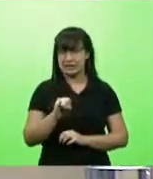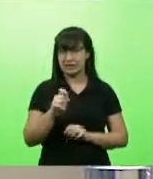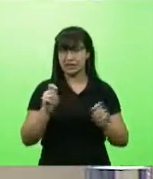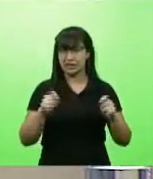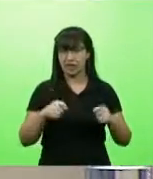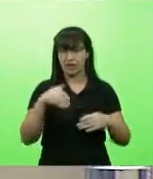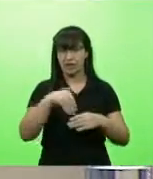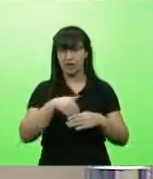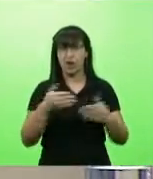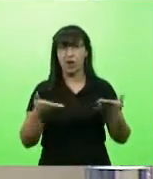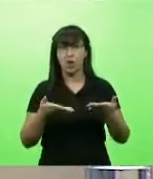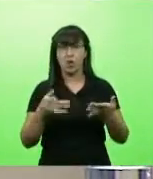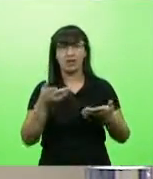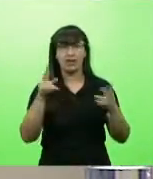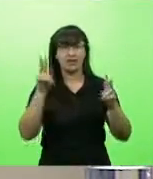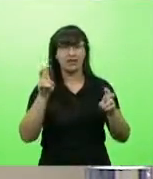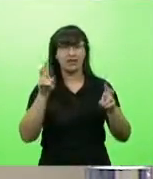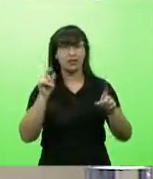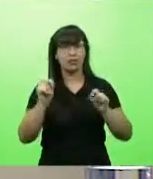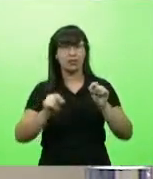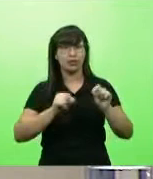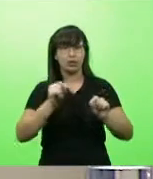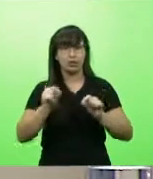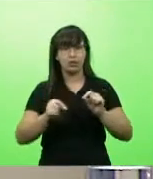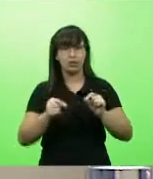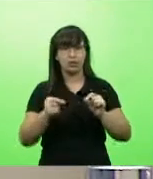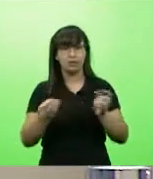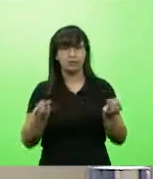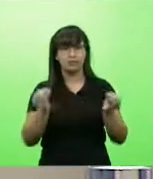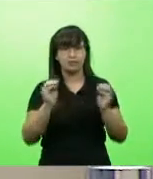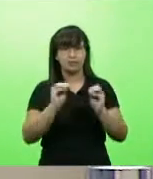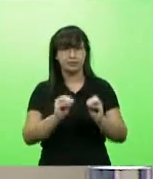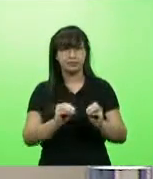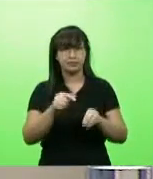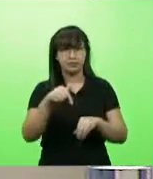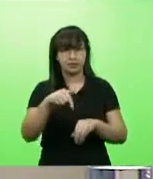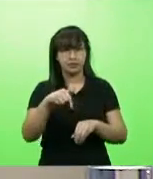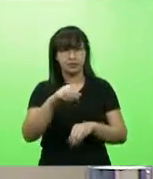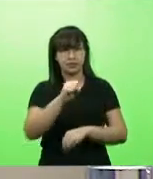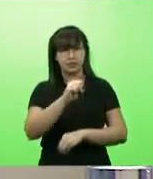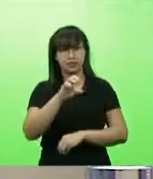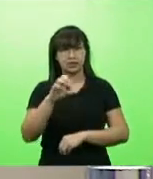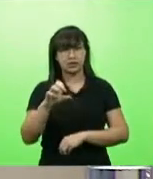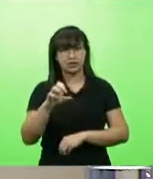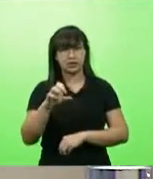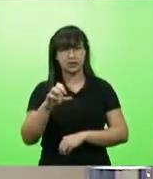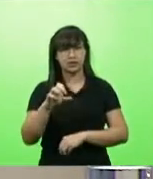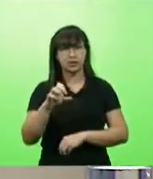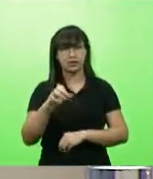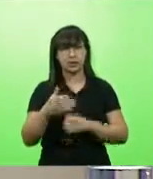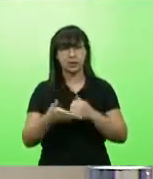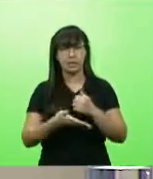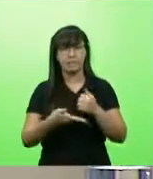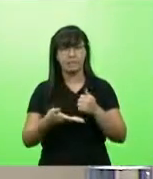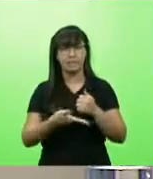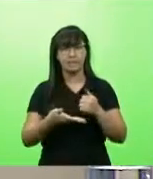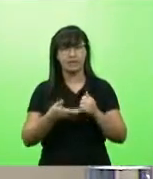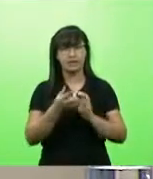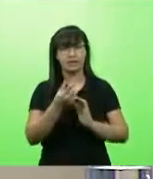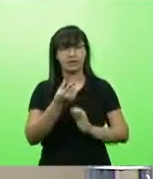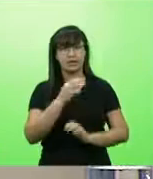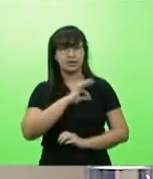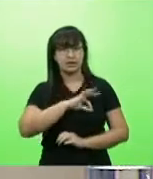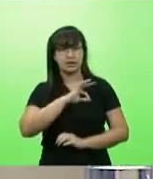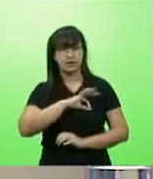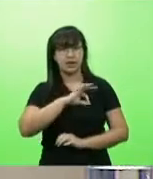hoje, porque ele trata da instituição, no âmbito do Estado de Santa Catarina, dos pisos salariais das categorias